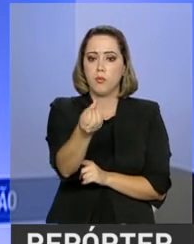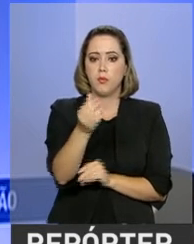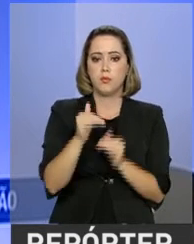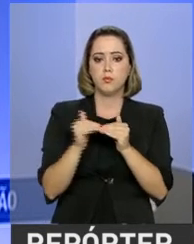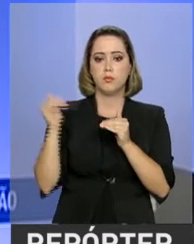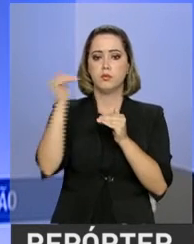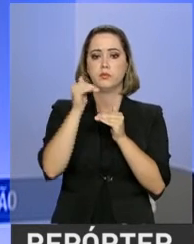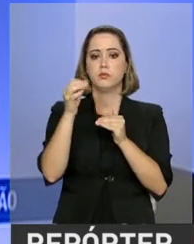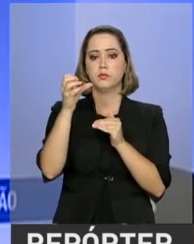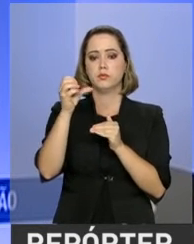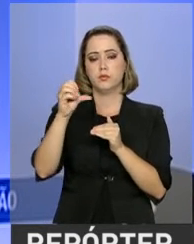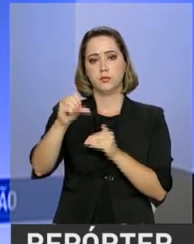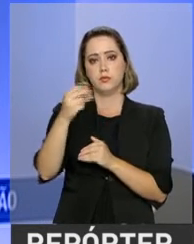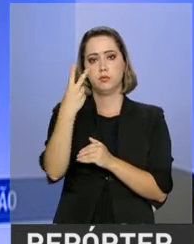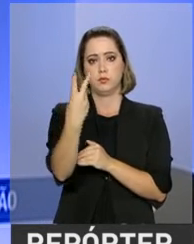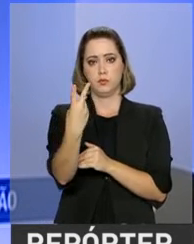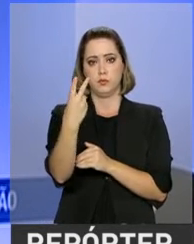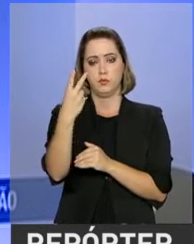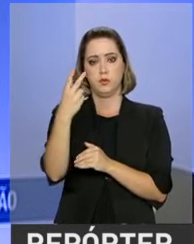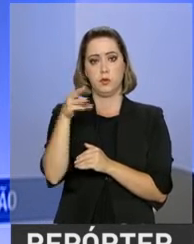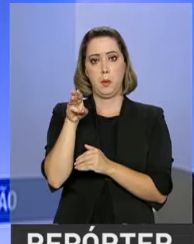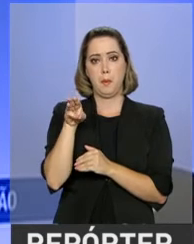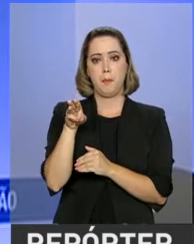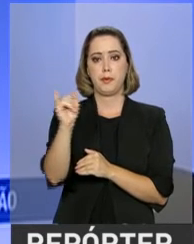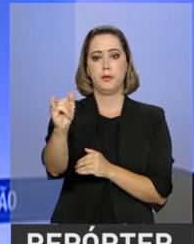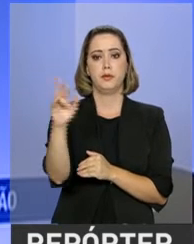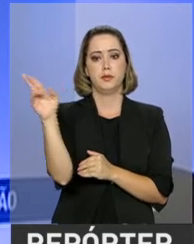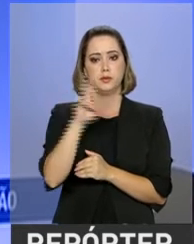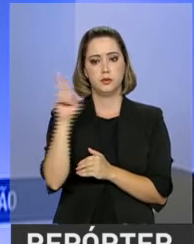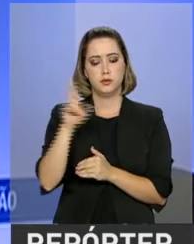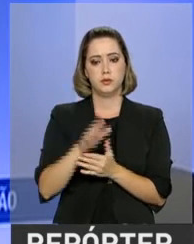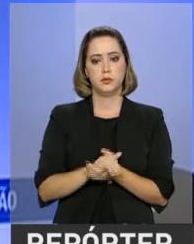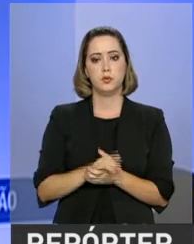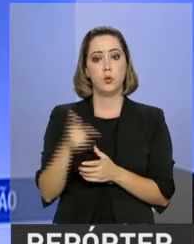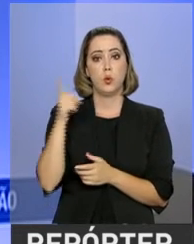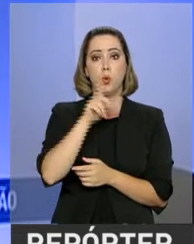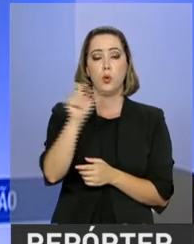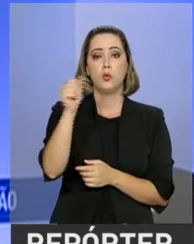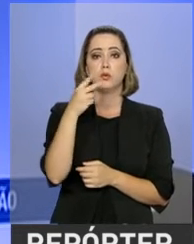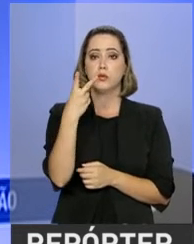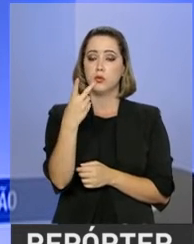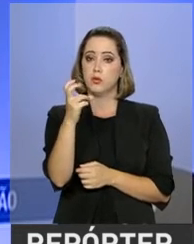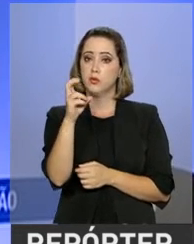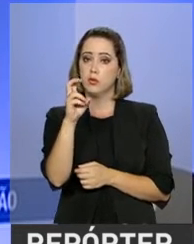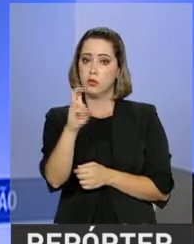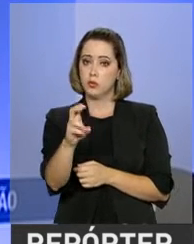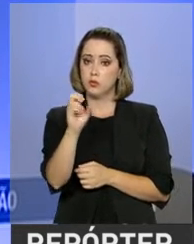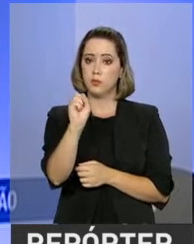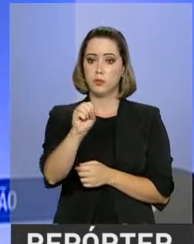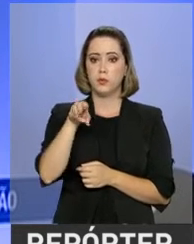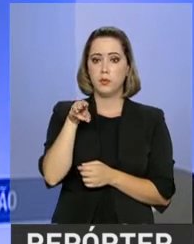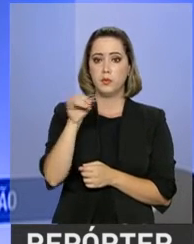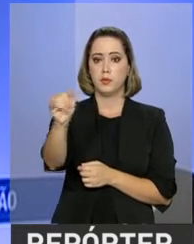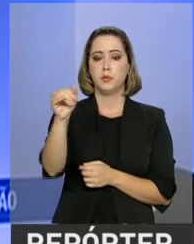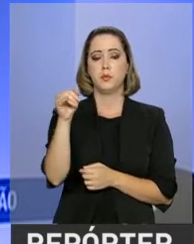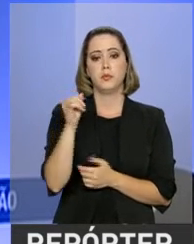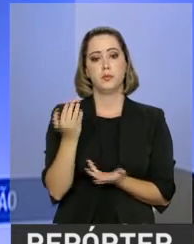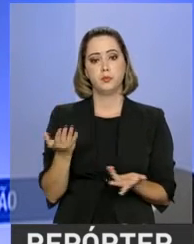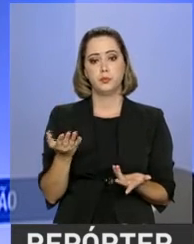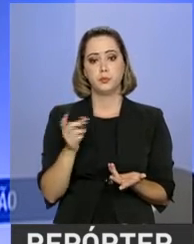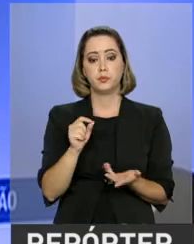aumentou R 92,2 bilhões, alcançando R$ 258 bilhões.